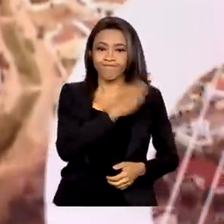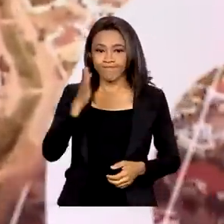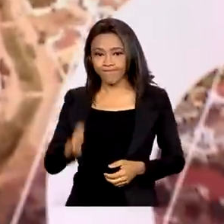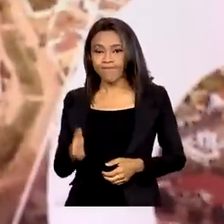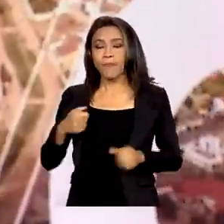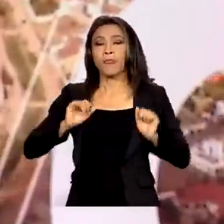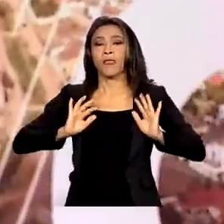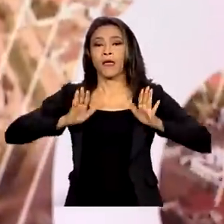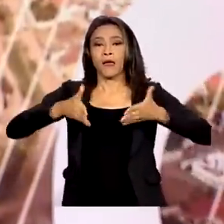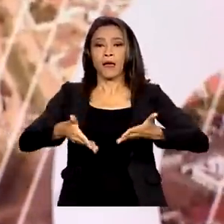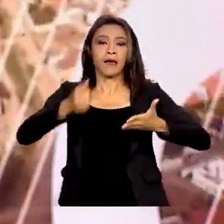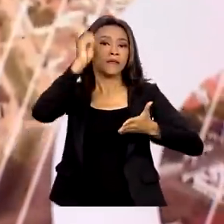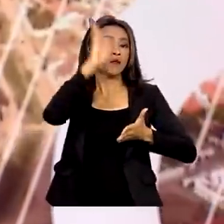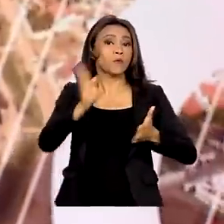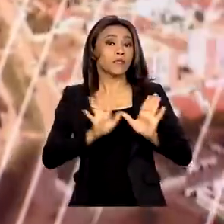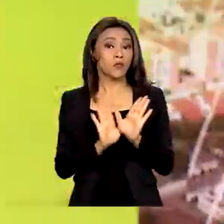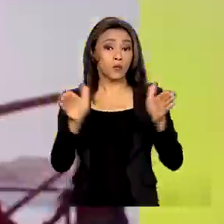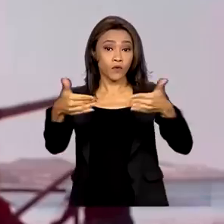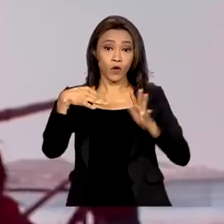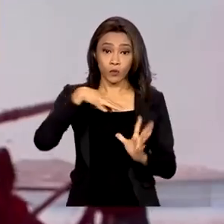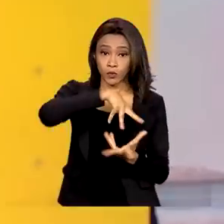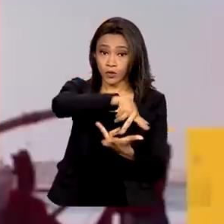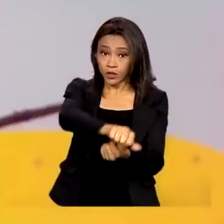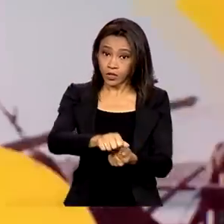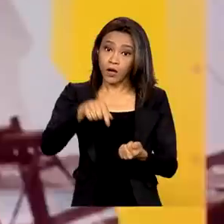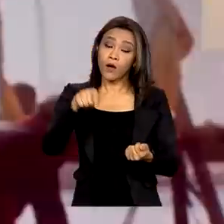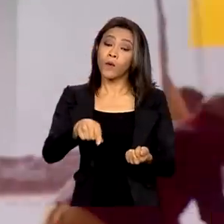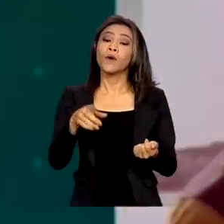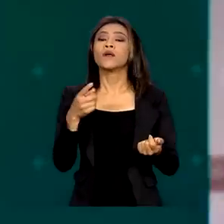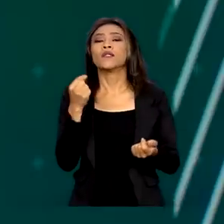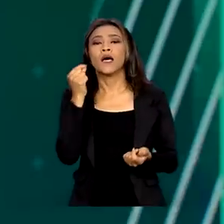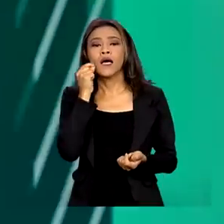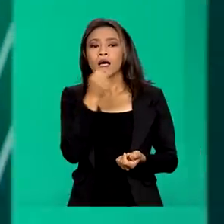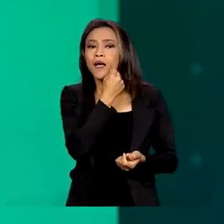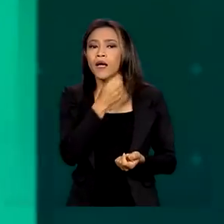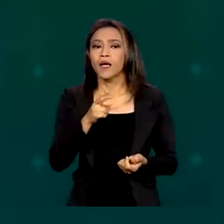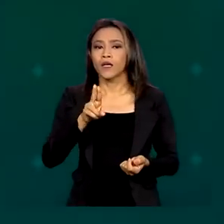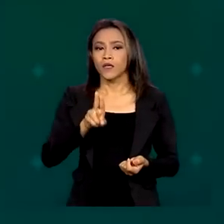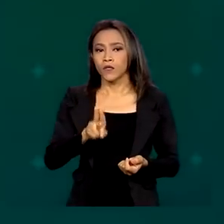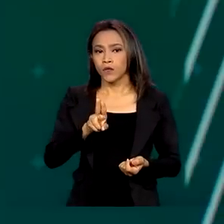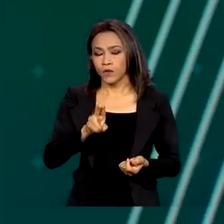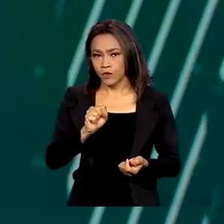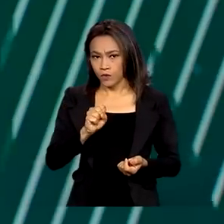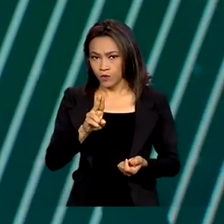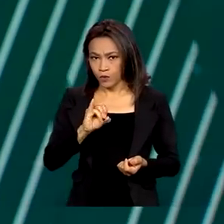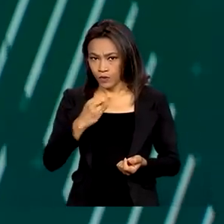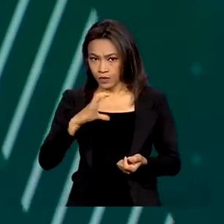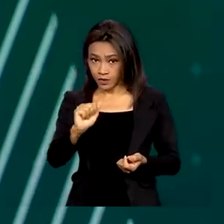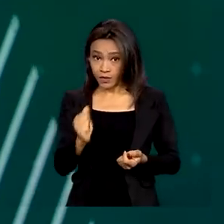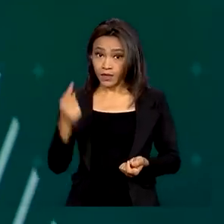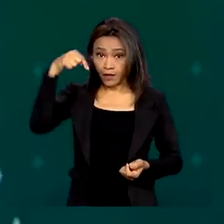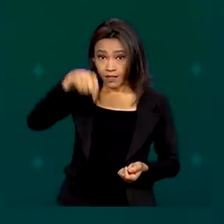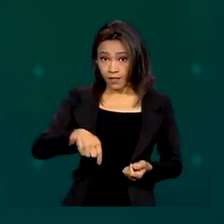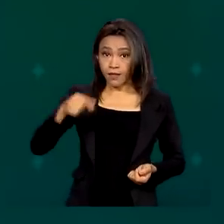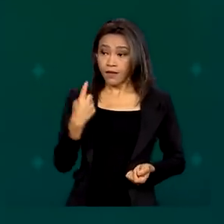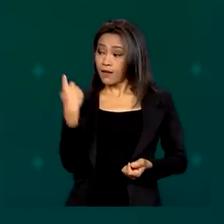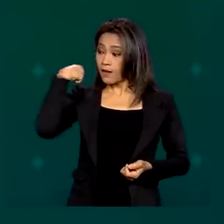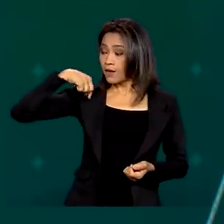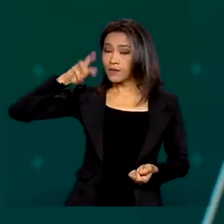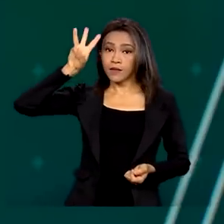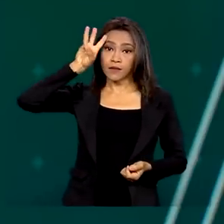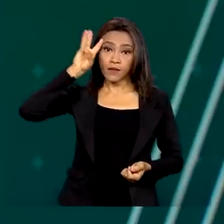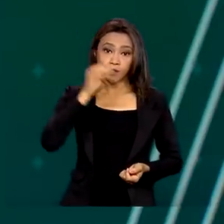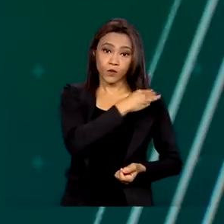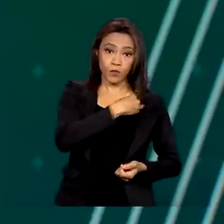Fórum Econômico Mundial em Davos, na Suíça, continua. Nessa terça-feira, o ministro da Fazenda e a ministra do